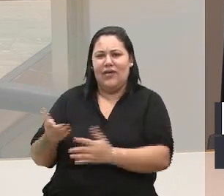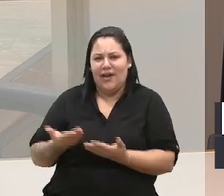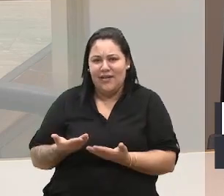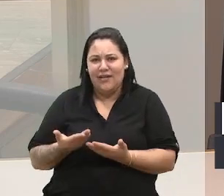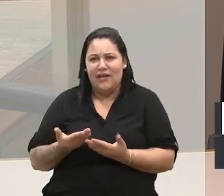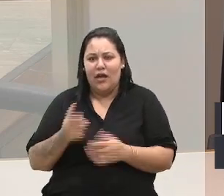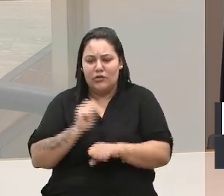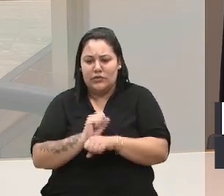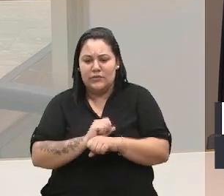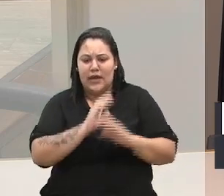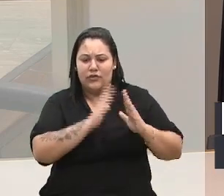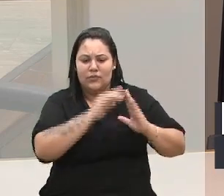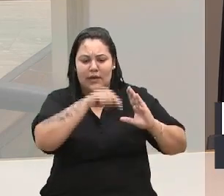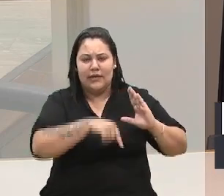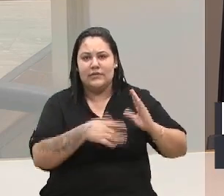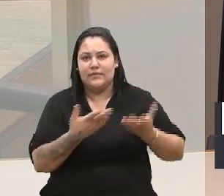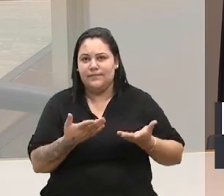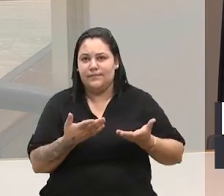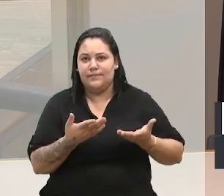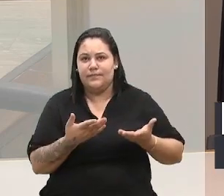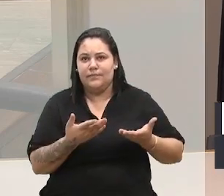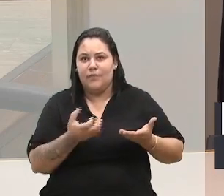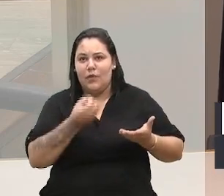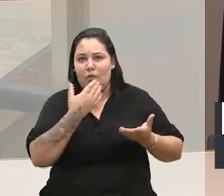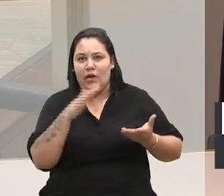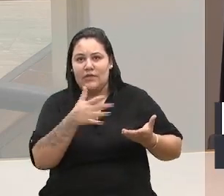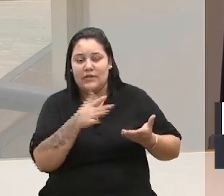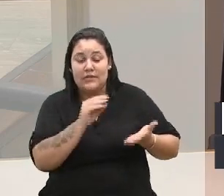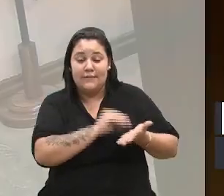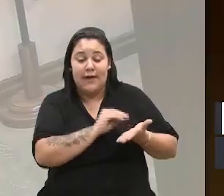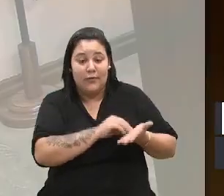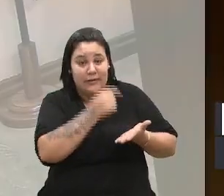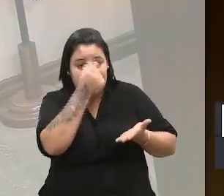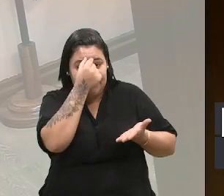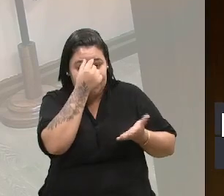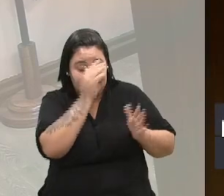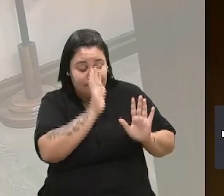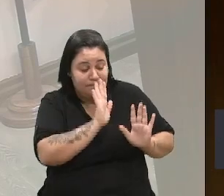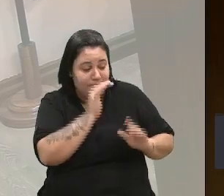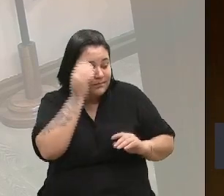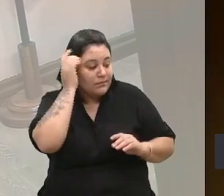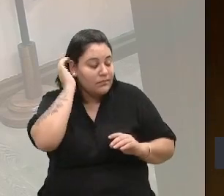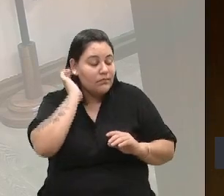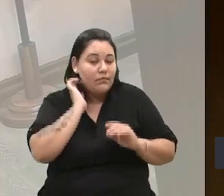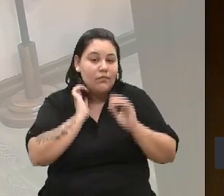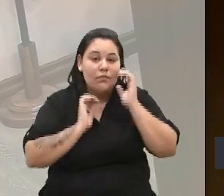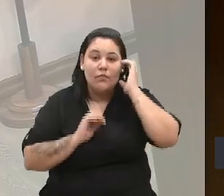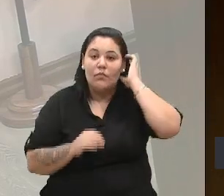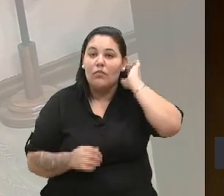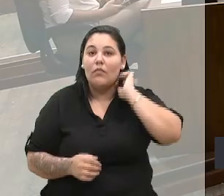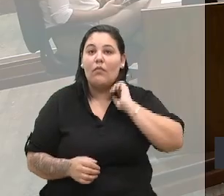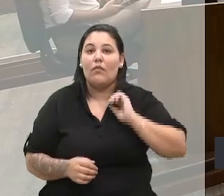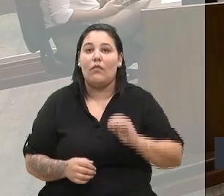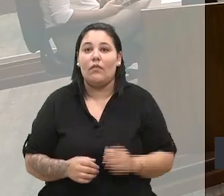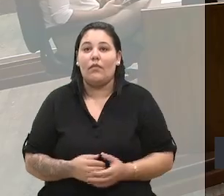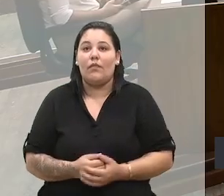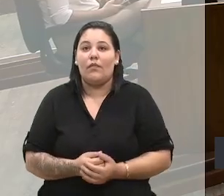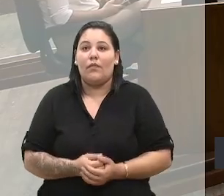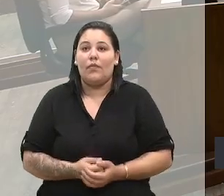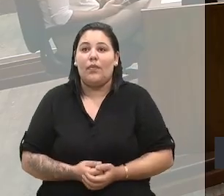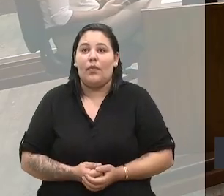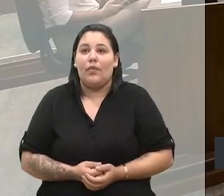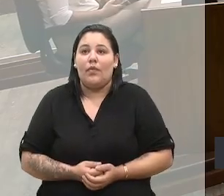Enfim, nem sempre a gente conta com o bom senso de todos os vereadores. Só parte, gentileza, nobre colega. Eu sei que você